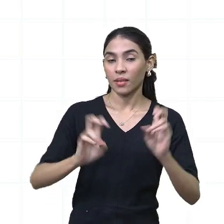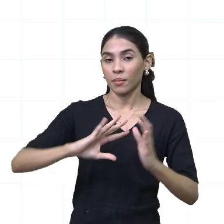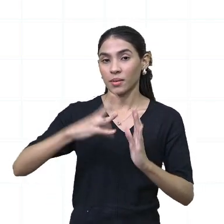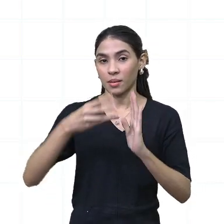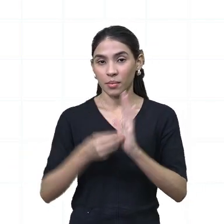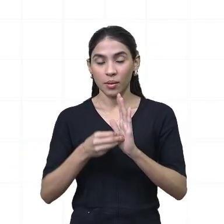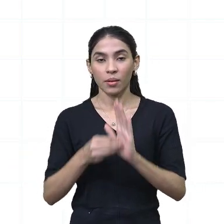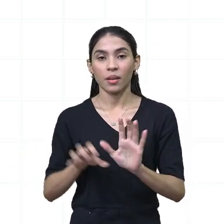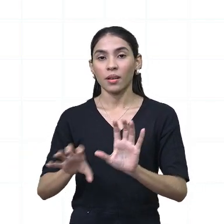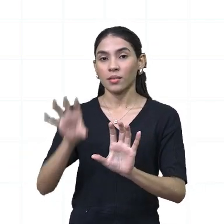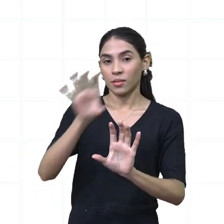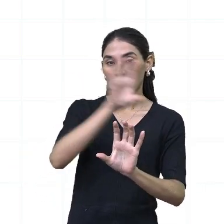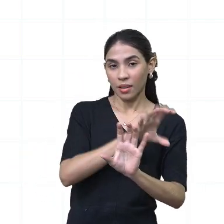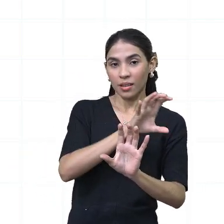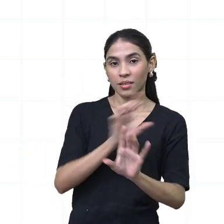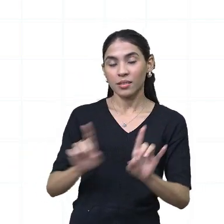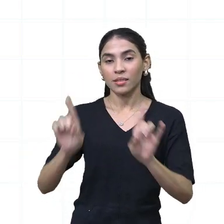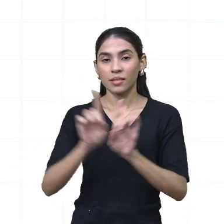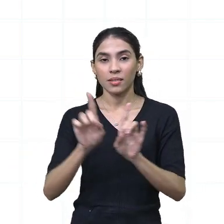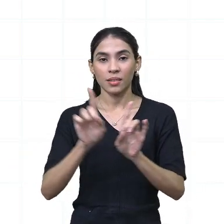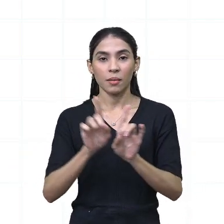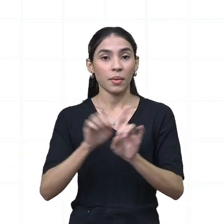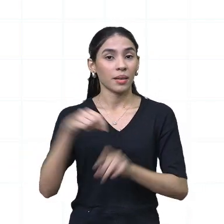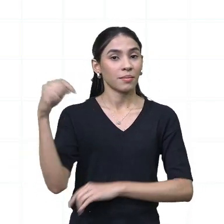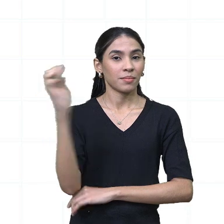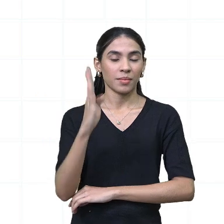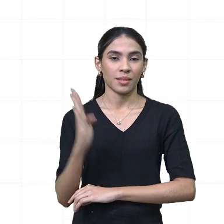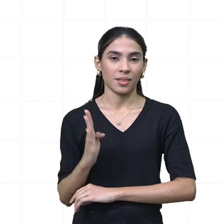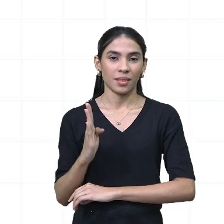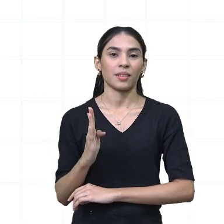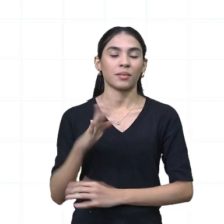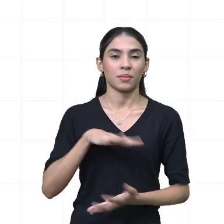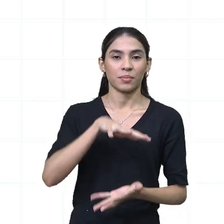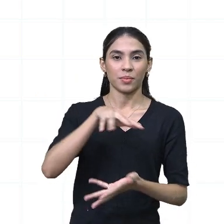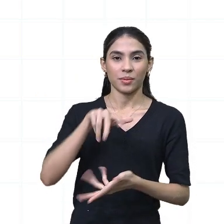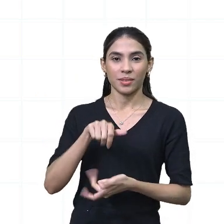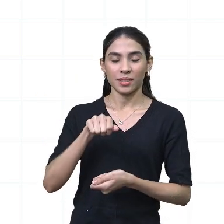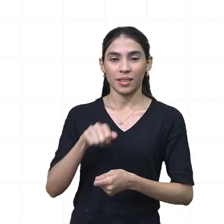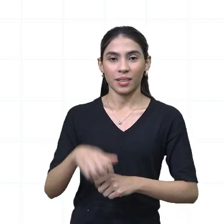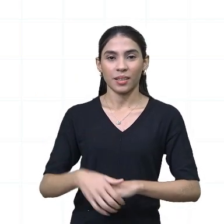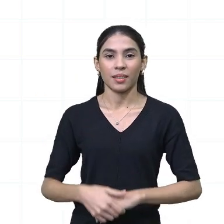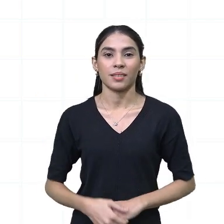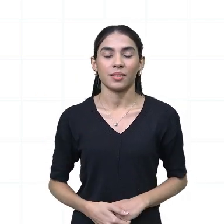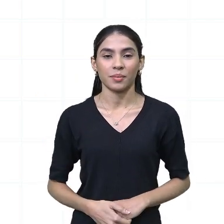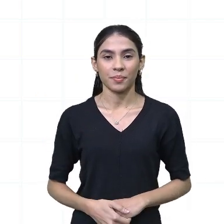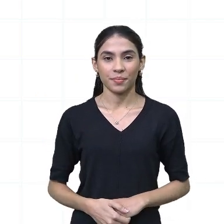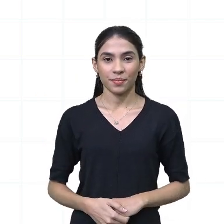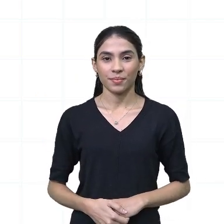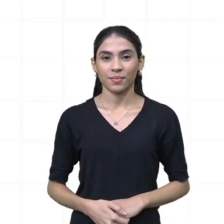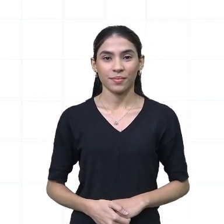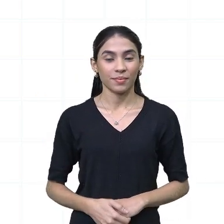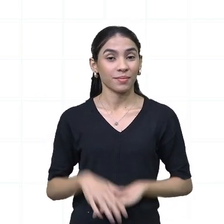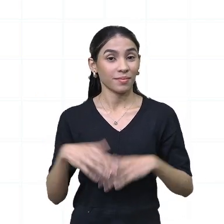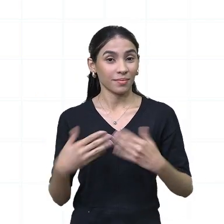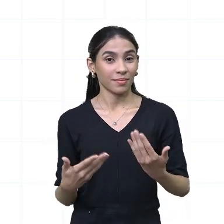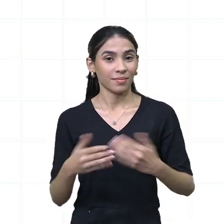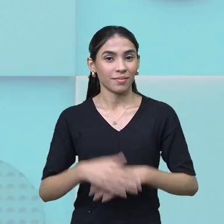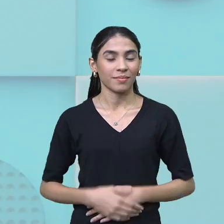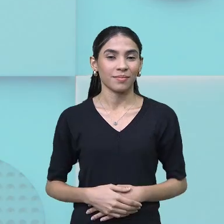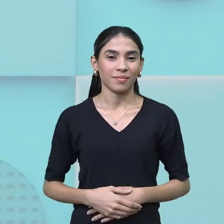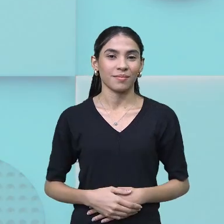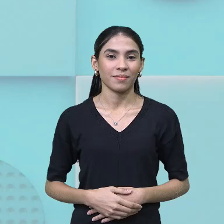amazônicos, regionais, brasileiros e mundiais. Então,